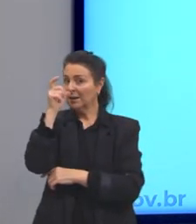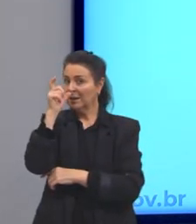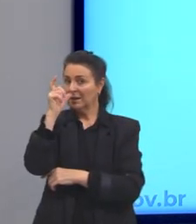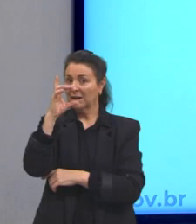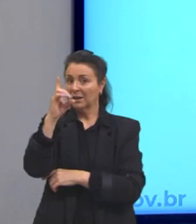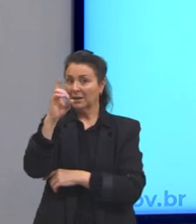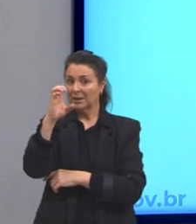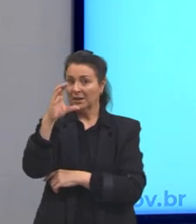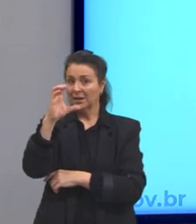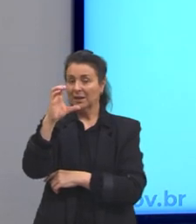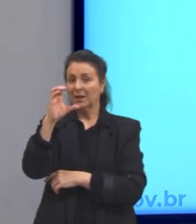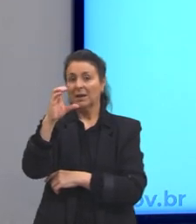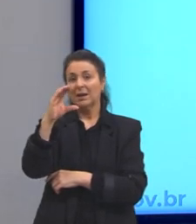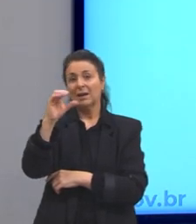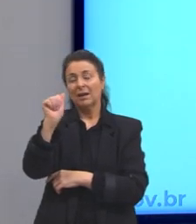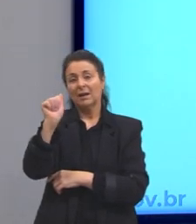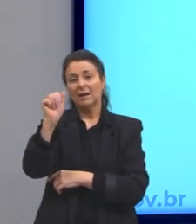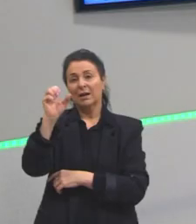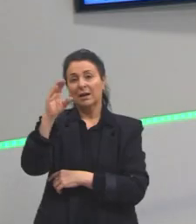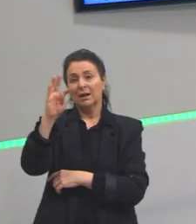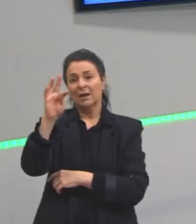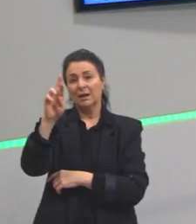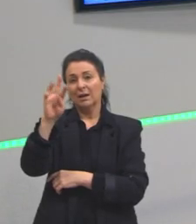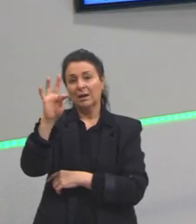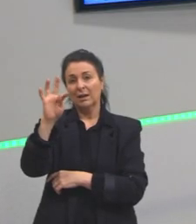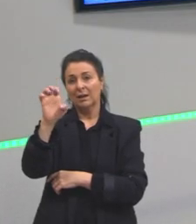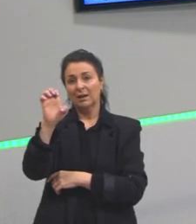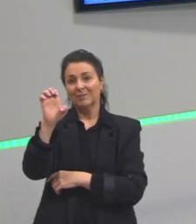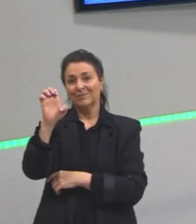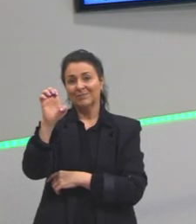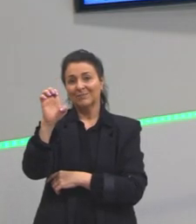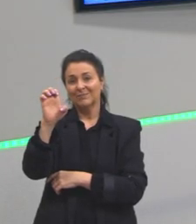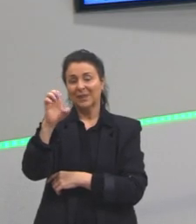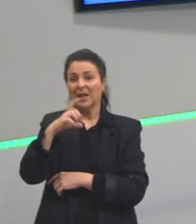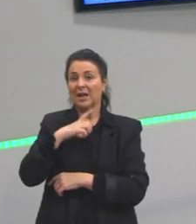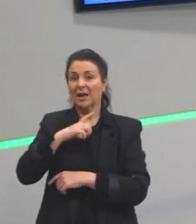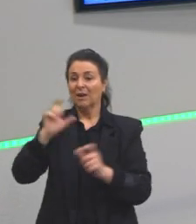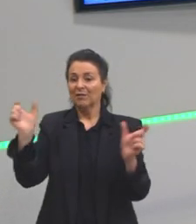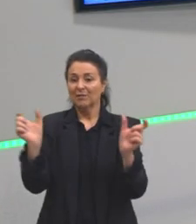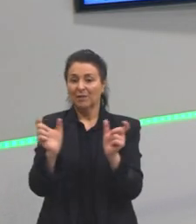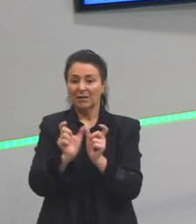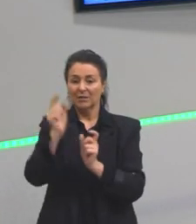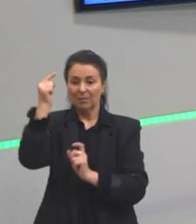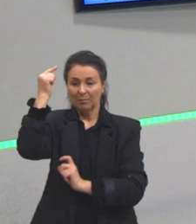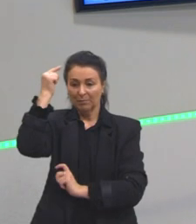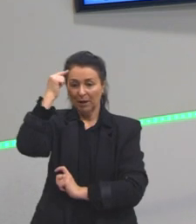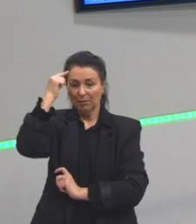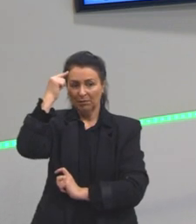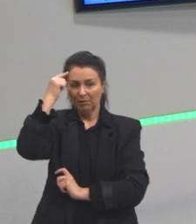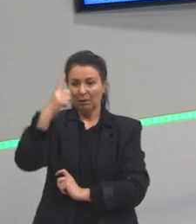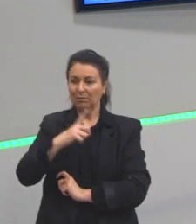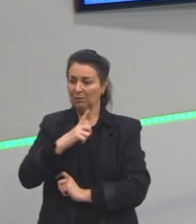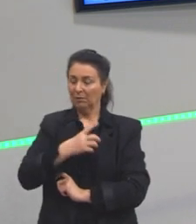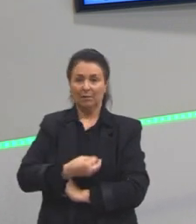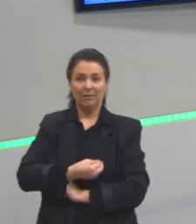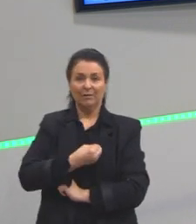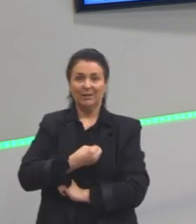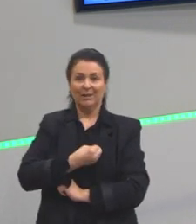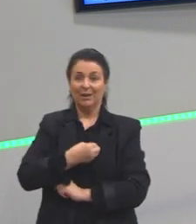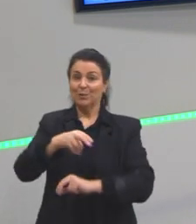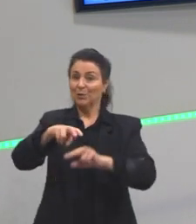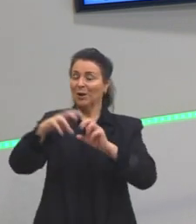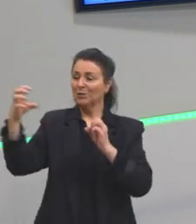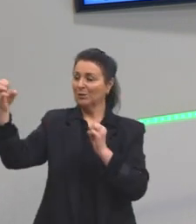Que diz, penso, logo existo. Essa frase está intimamente ligada a esse momento também. Por que? O iluminismo. Não